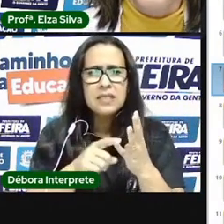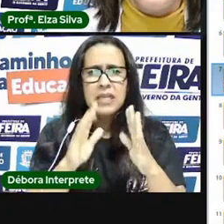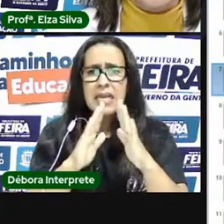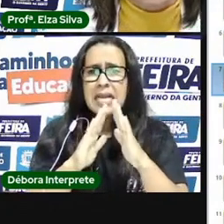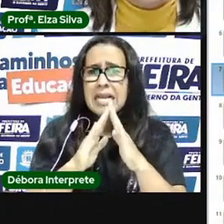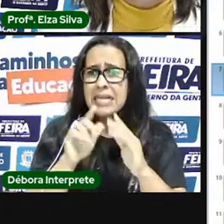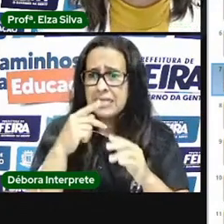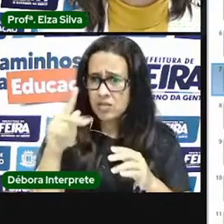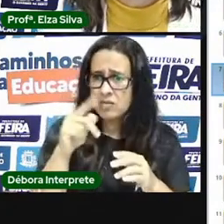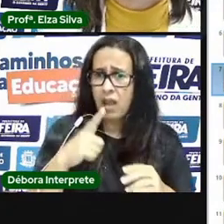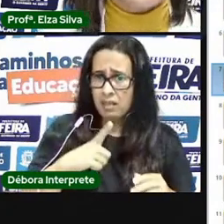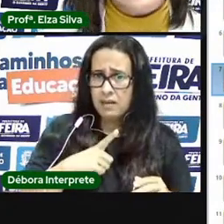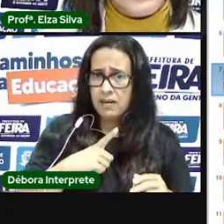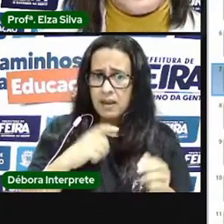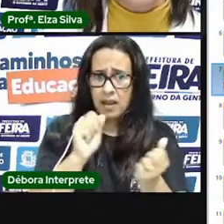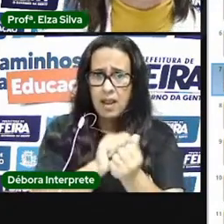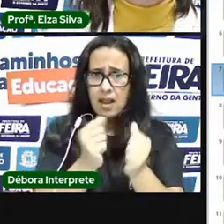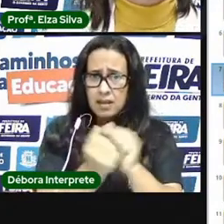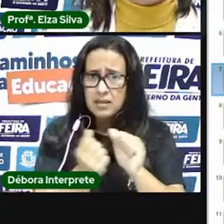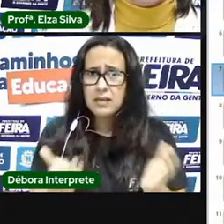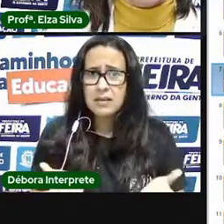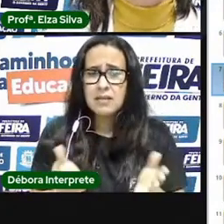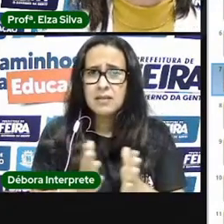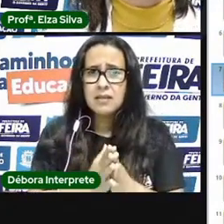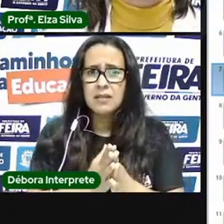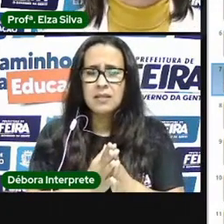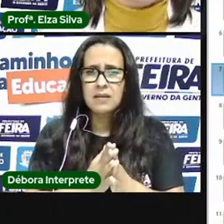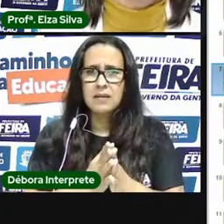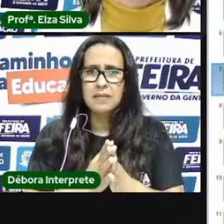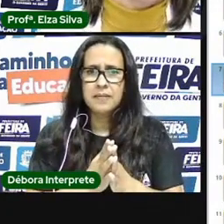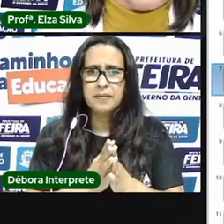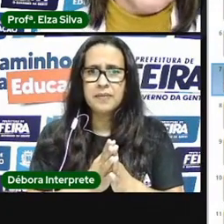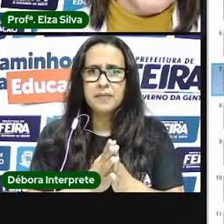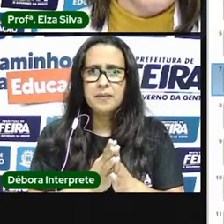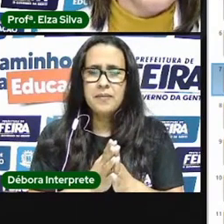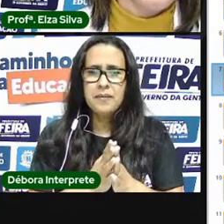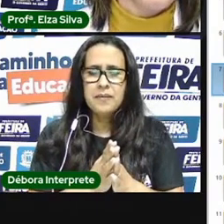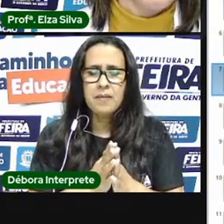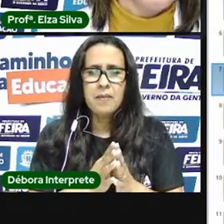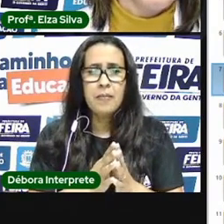O que podemos, então, expressar através das artes visuais?